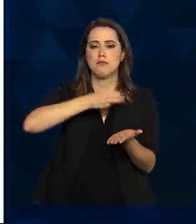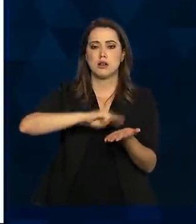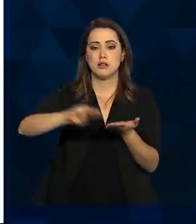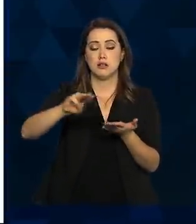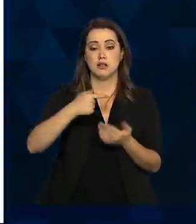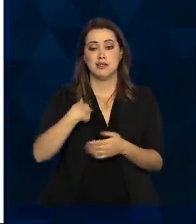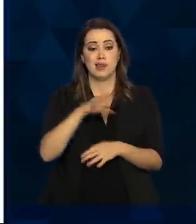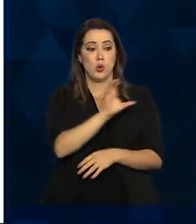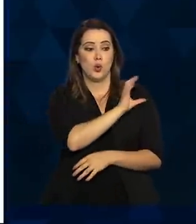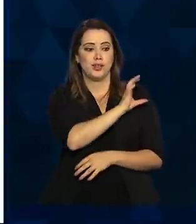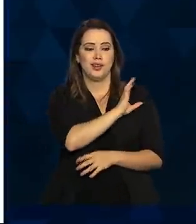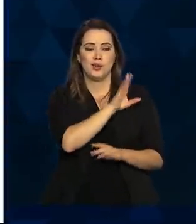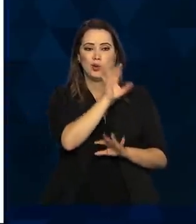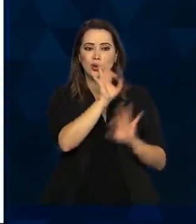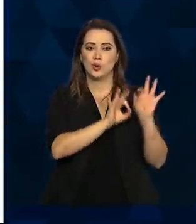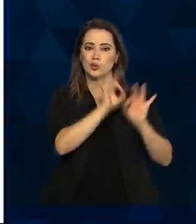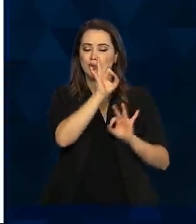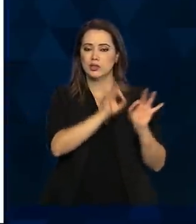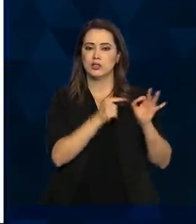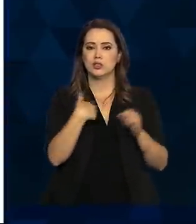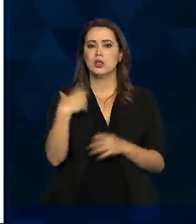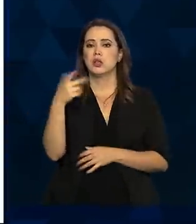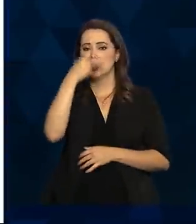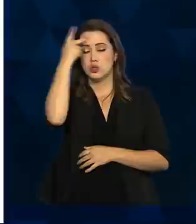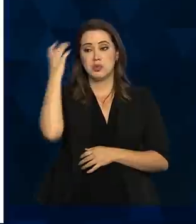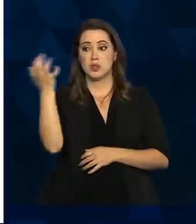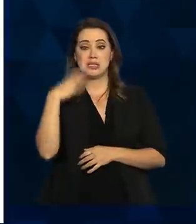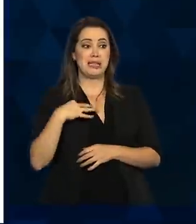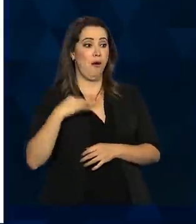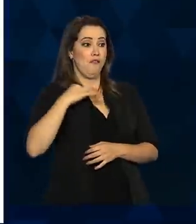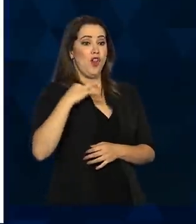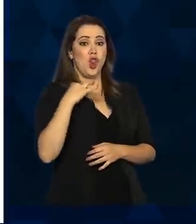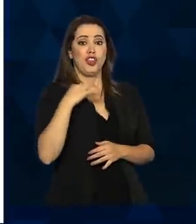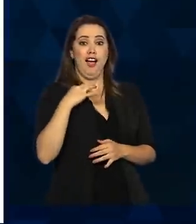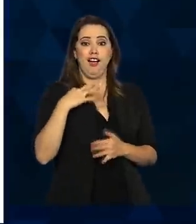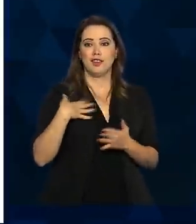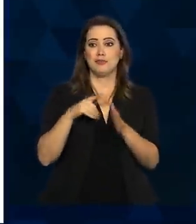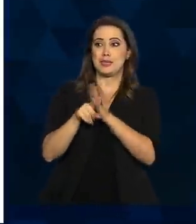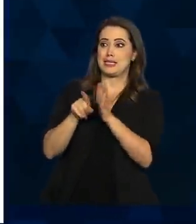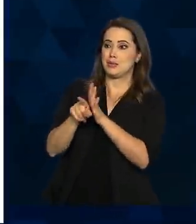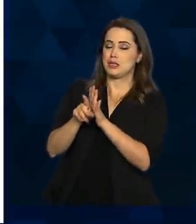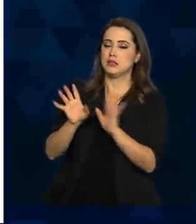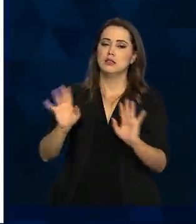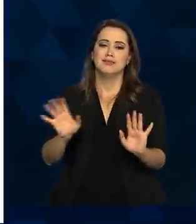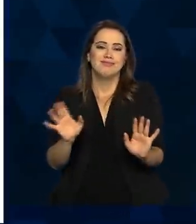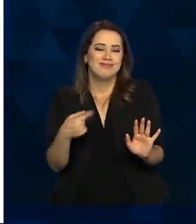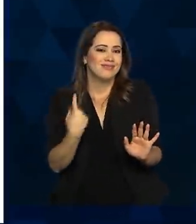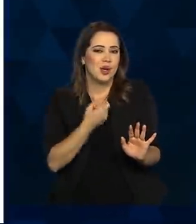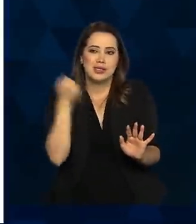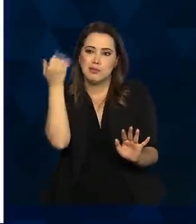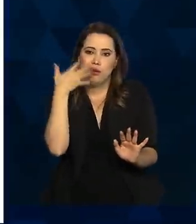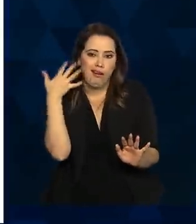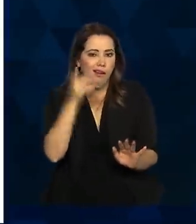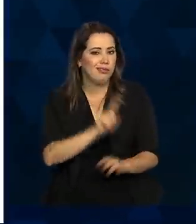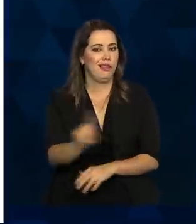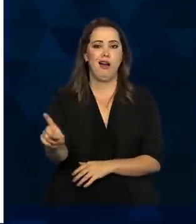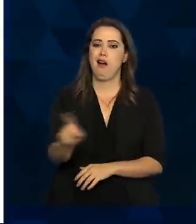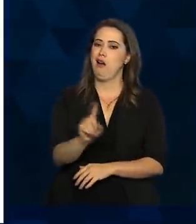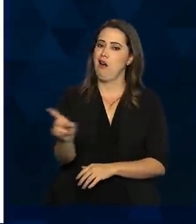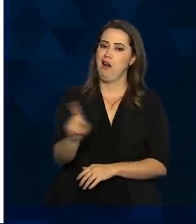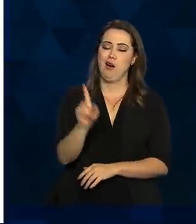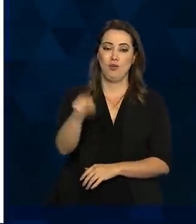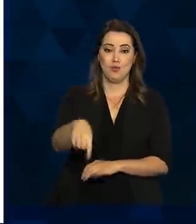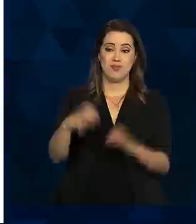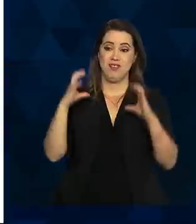como coordenador do projeto, de pessoas querendo se voluntariar para serem testadas. E nós tínhamos que explicar que não, que era uma